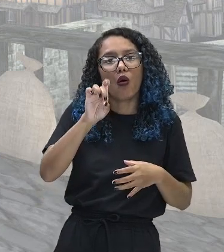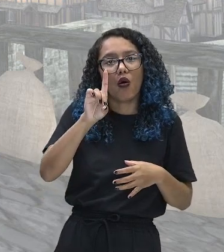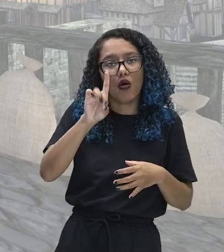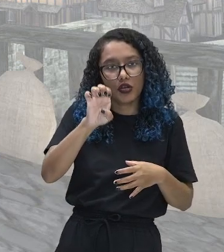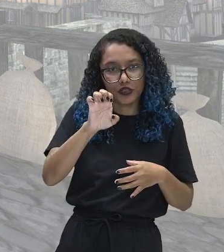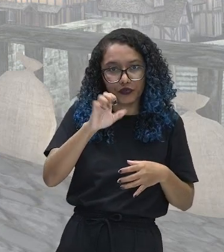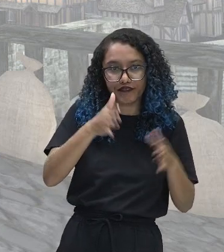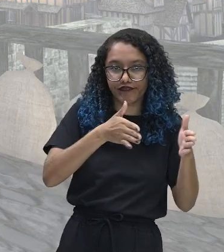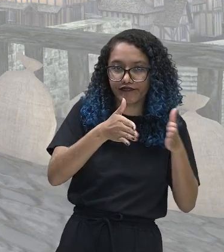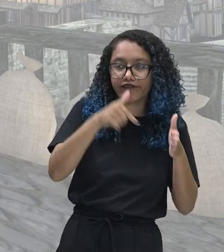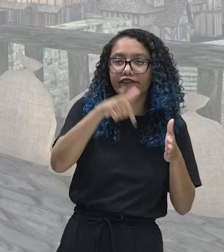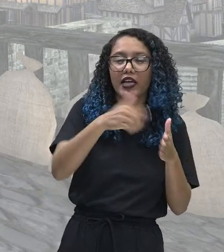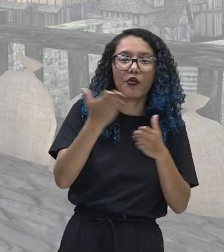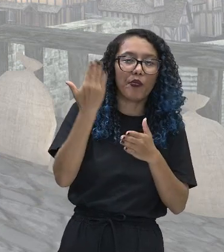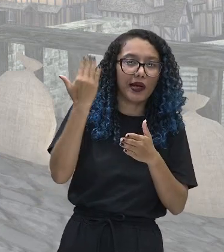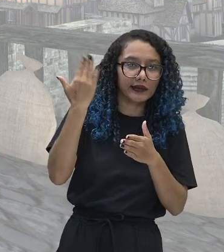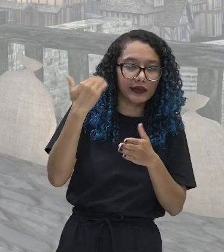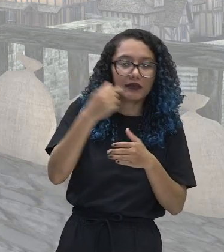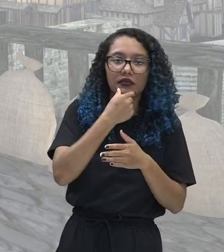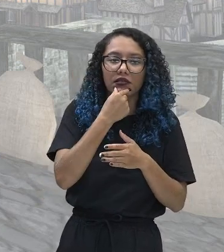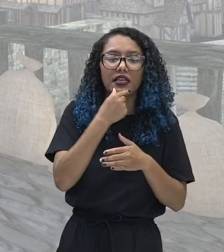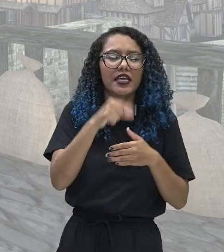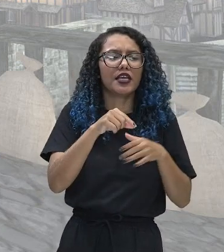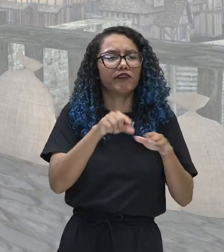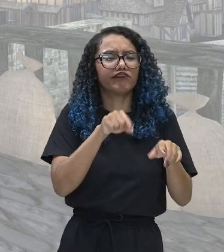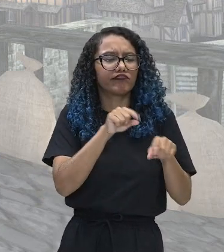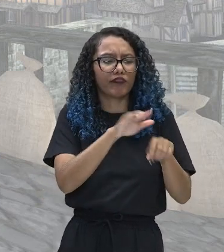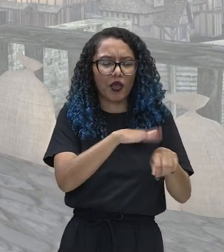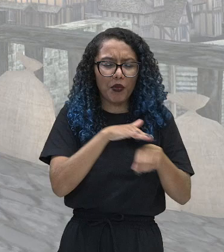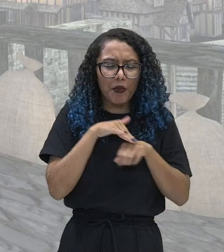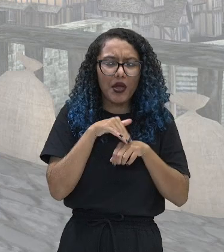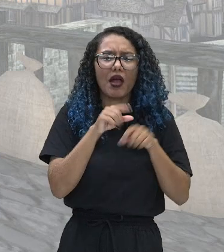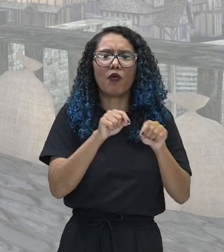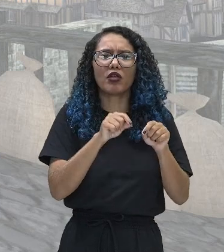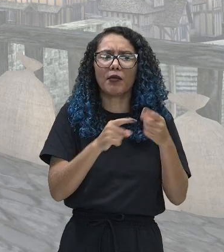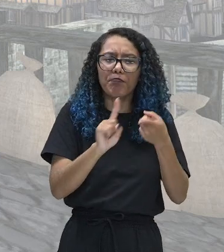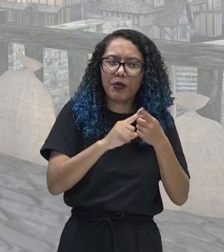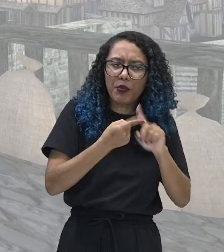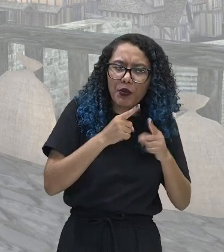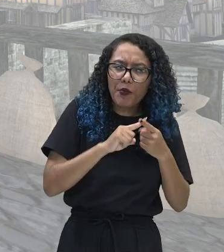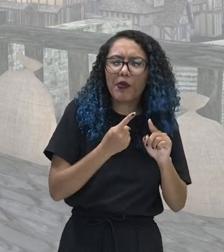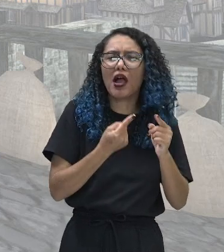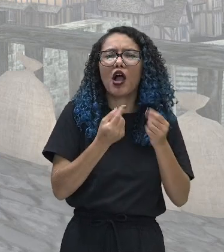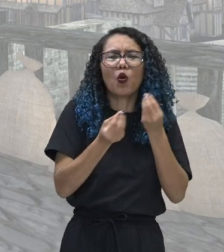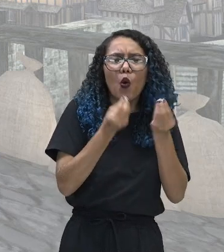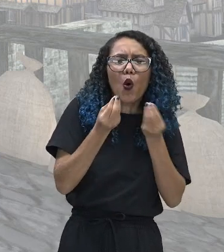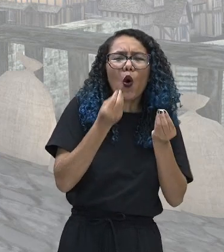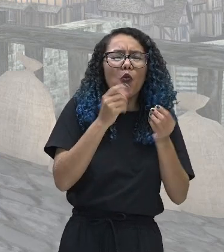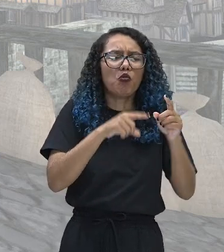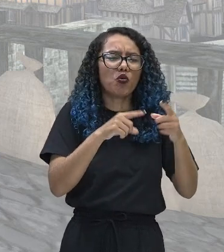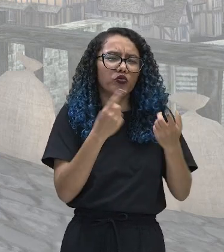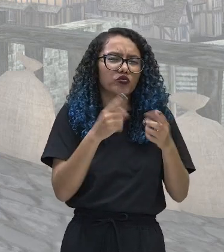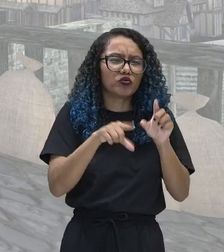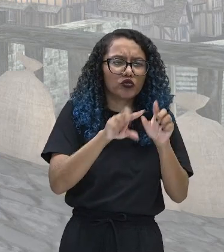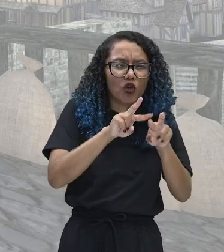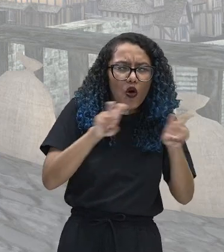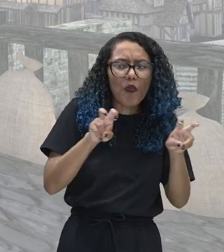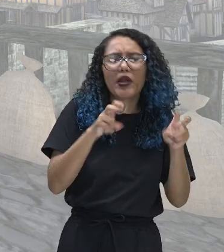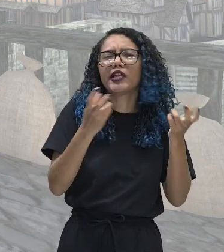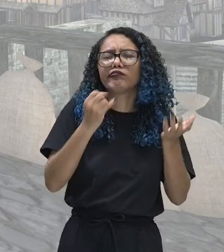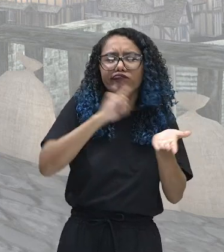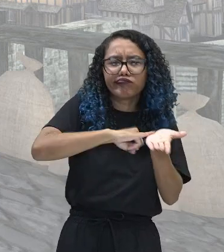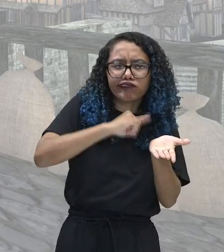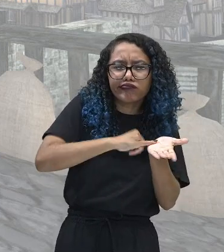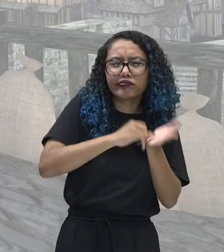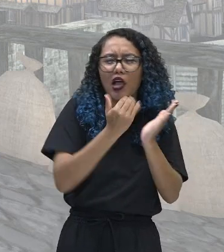eles eram convocados para decidir algo, digamos assim, taxar impostos, diminuir impostos, ou seja, era